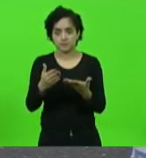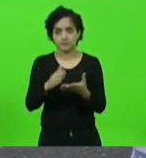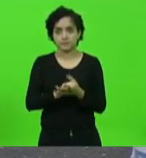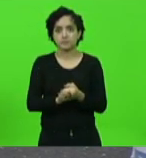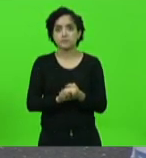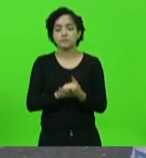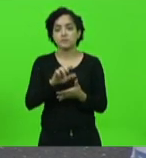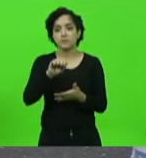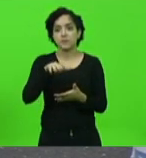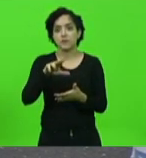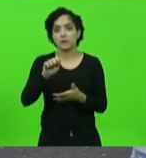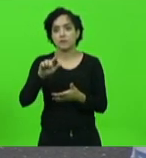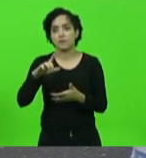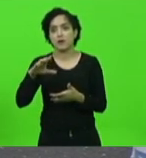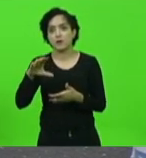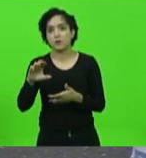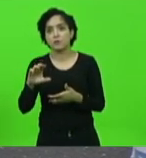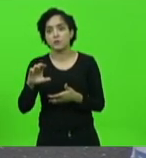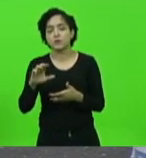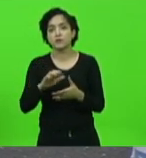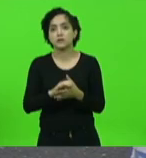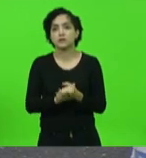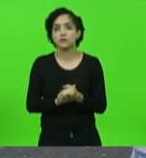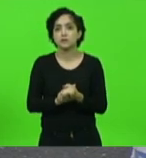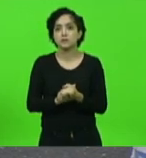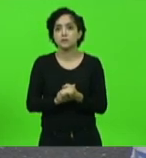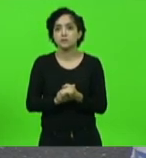da Mosque